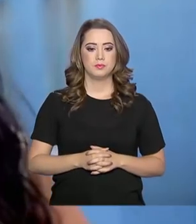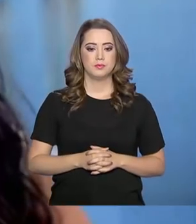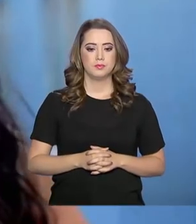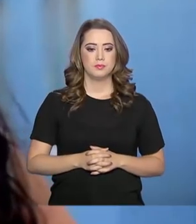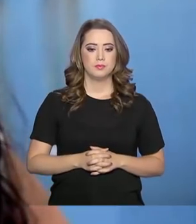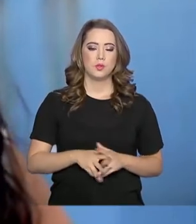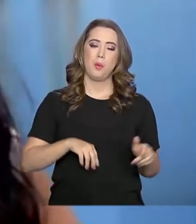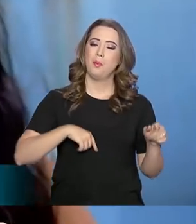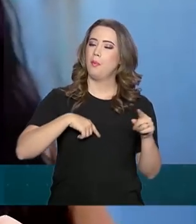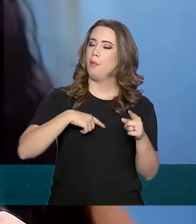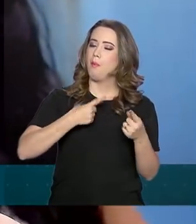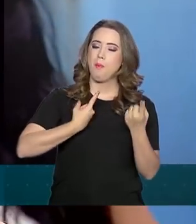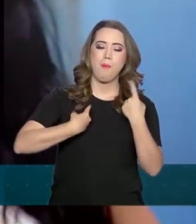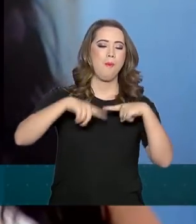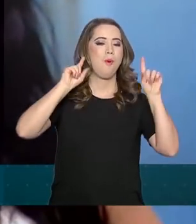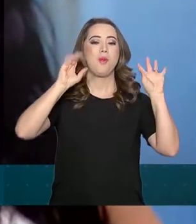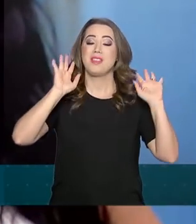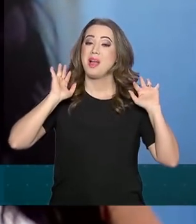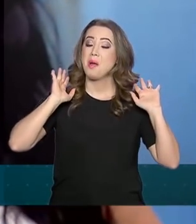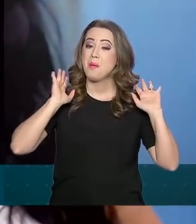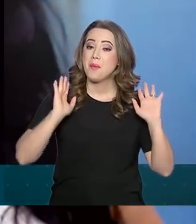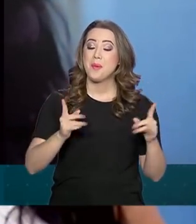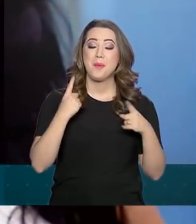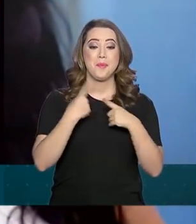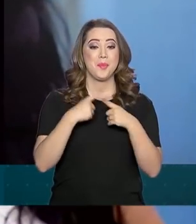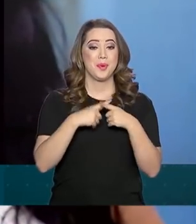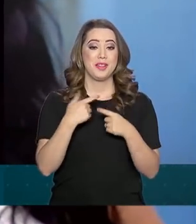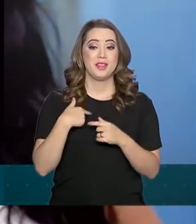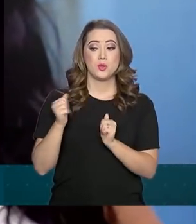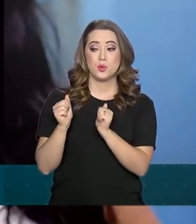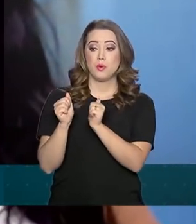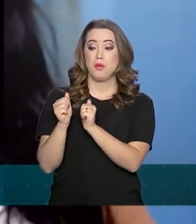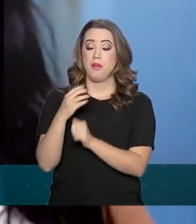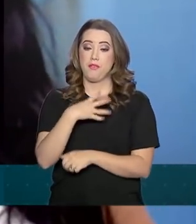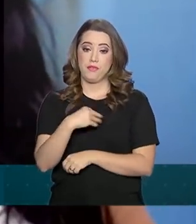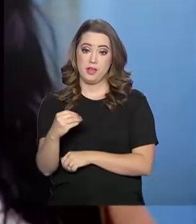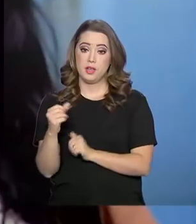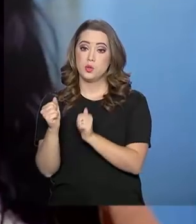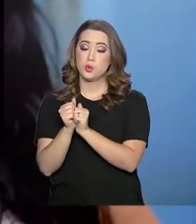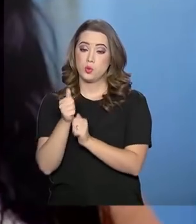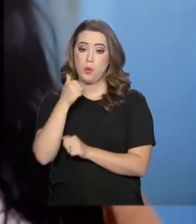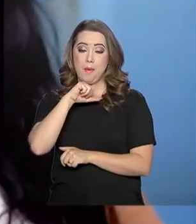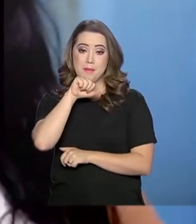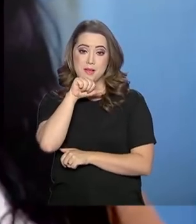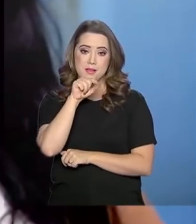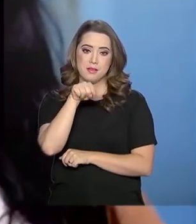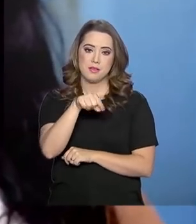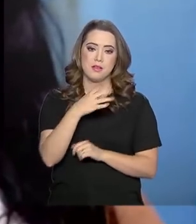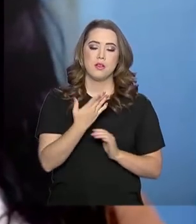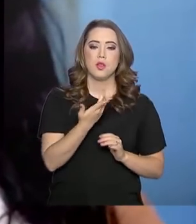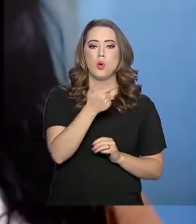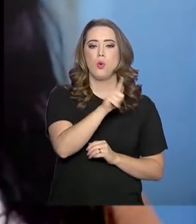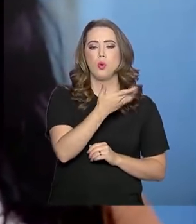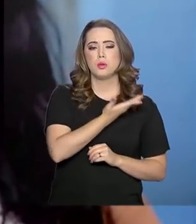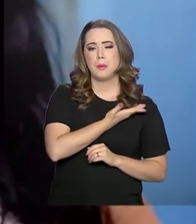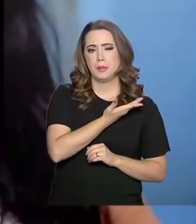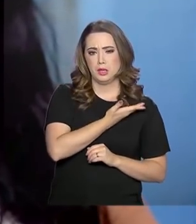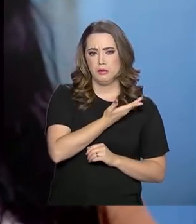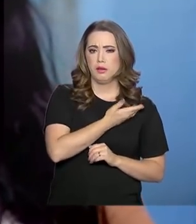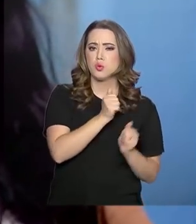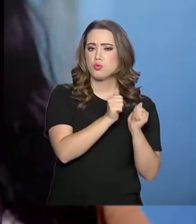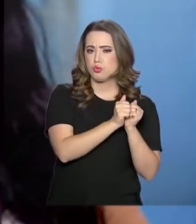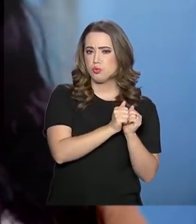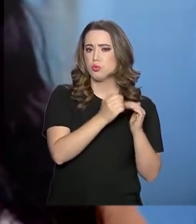Vai mudar muito, né? Porque, inclusive, as minhas filhas estão com a minha mãe, né? Eu estou na casa de favor, na casa de uma